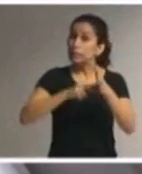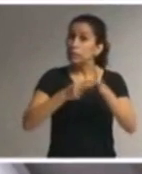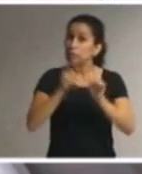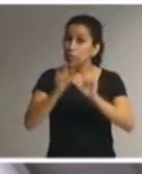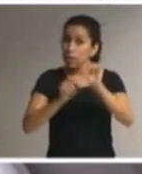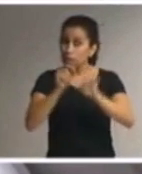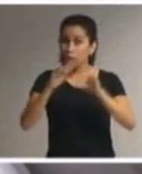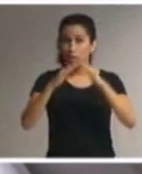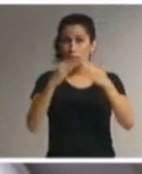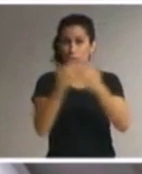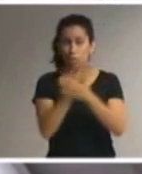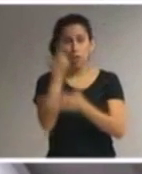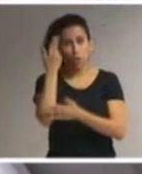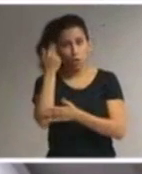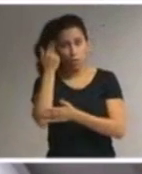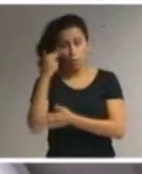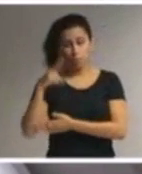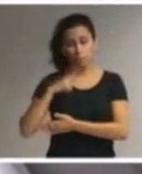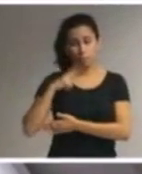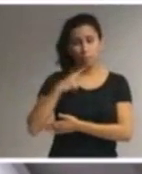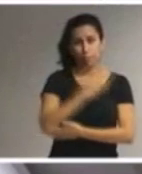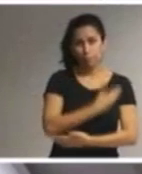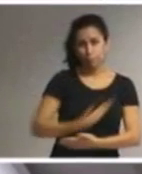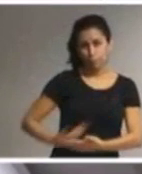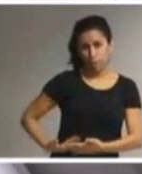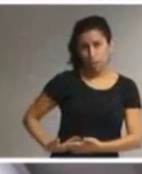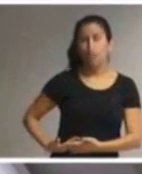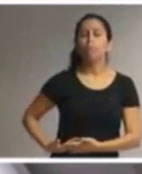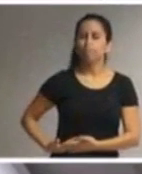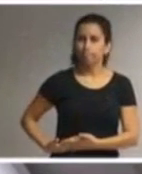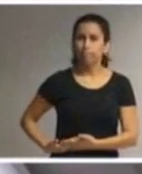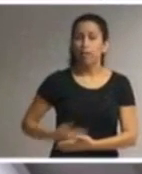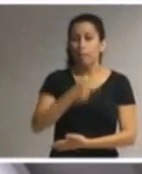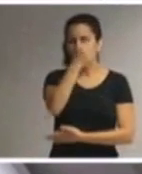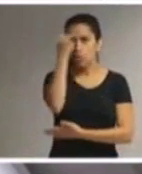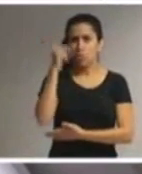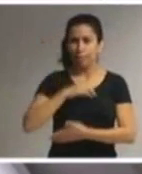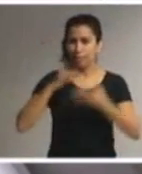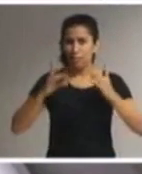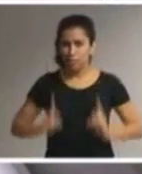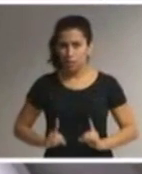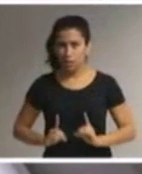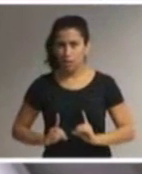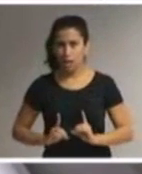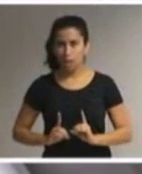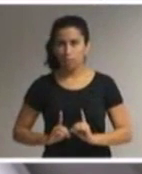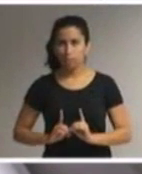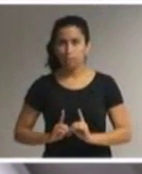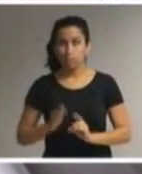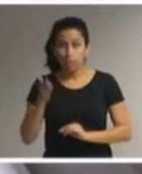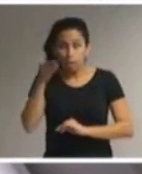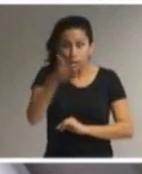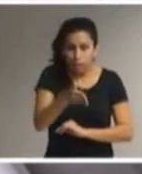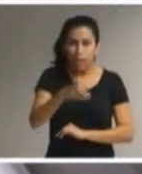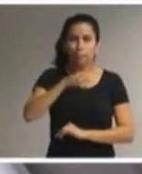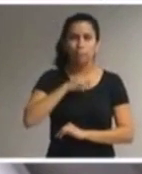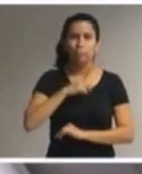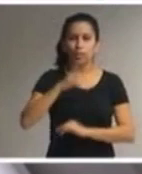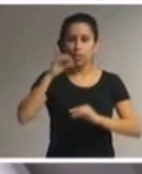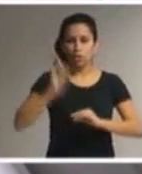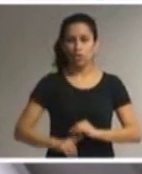privadas, deve oferecê-lo para que a pessoa com deficiência possa encontrá-lo ali, pois se o atendimento educacional